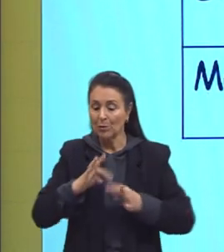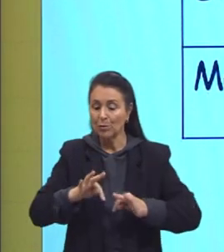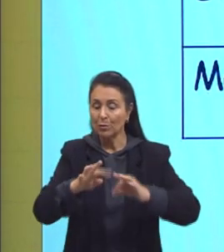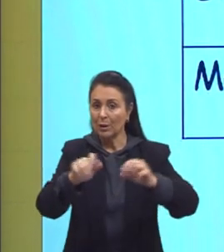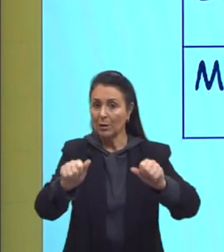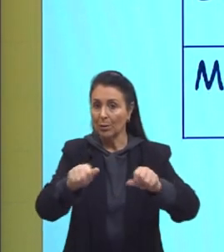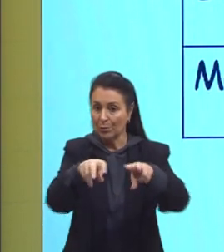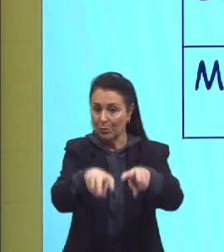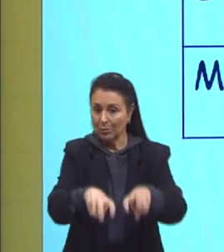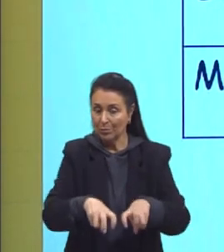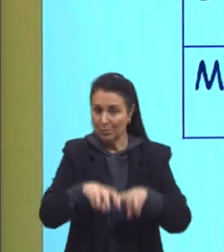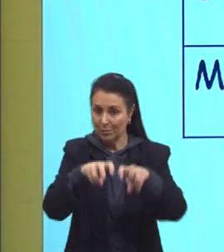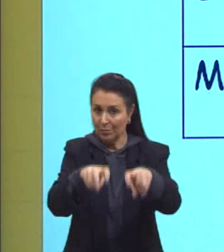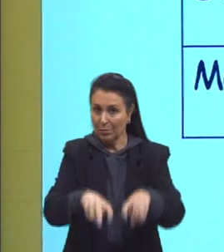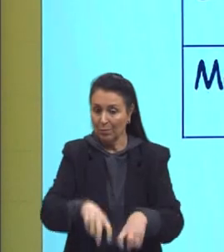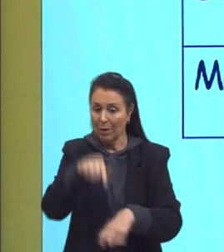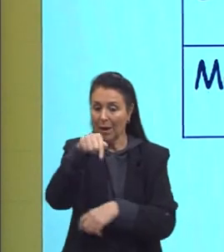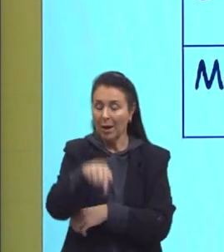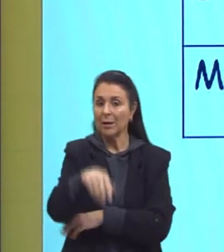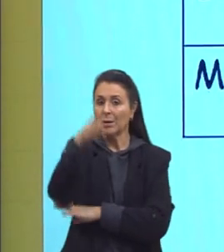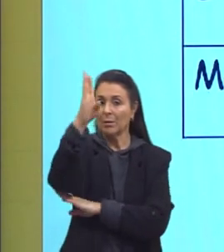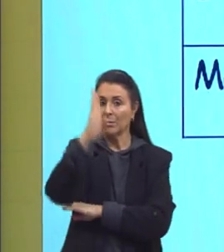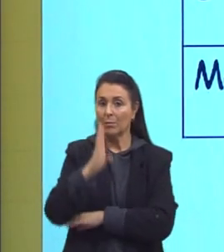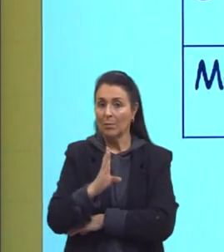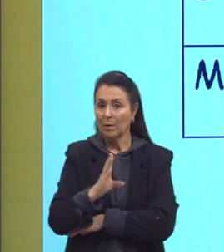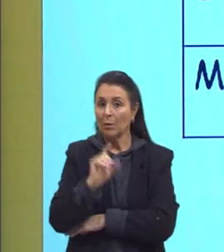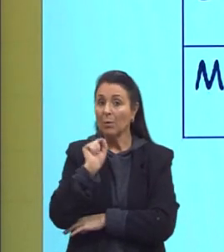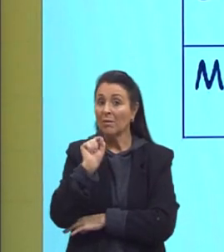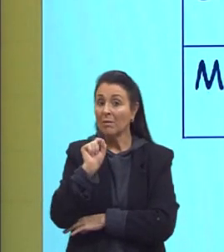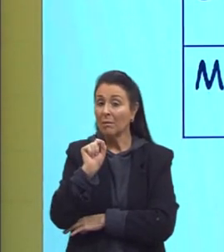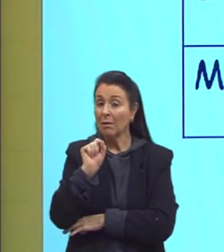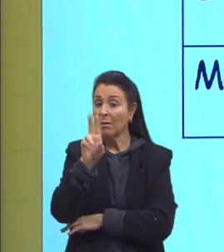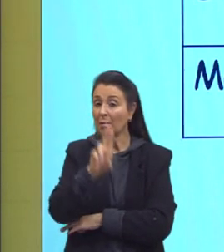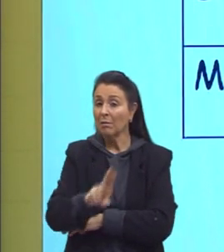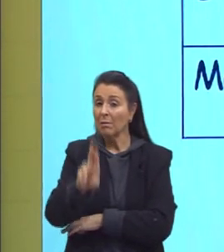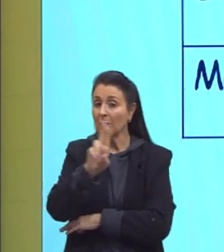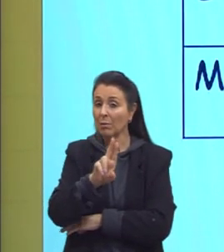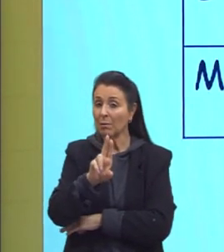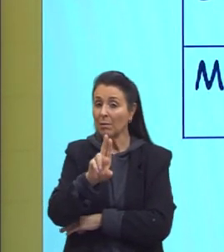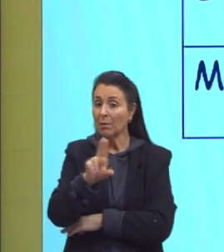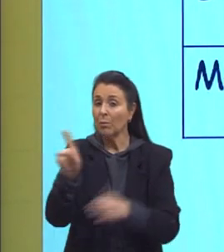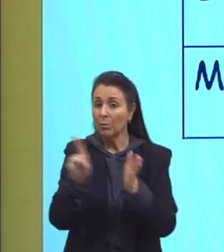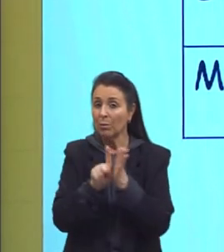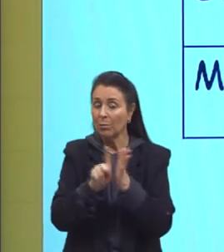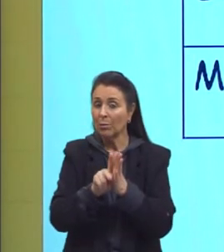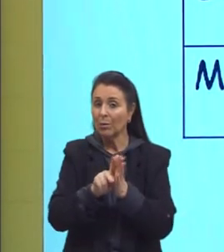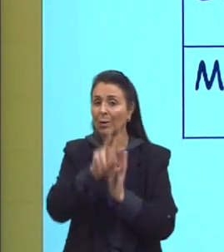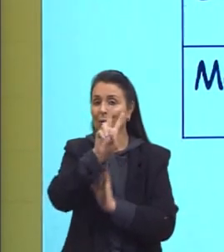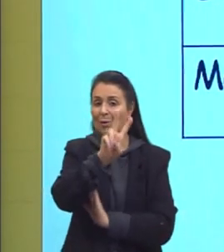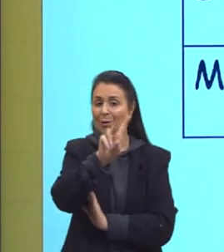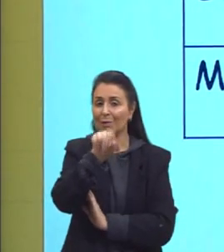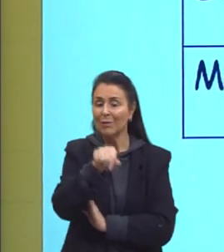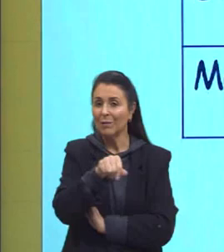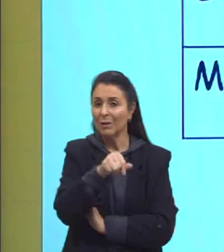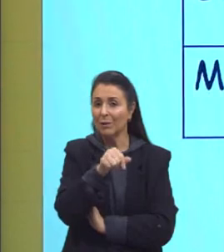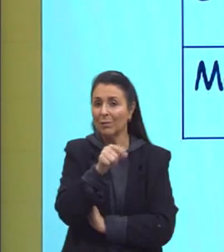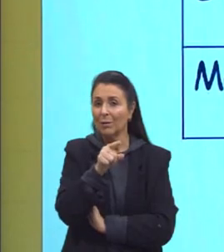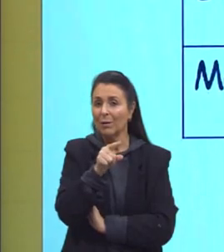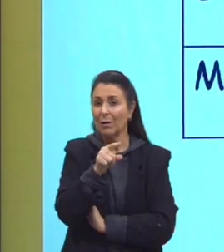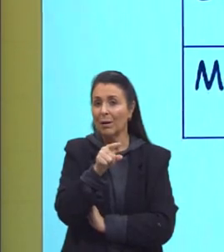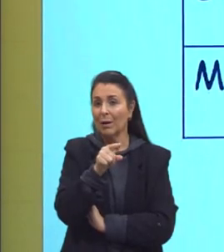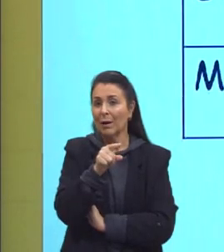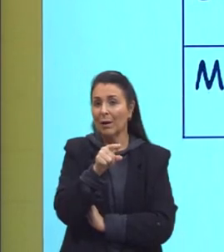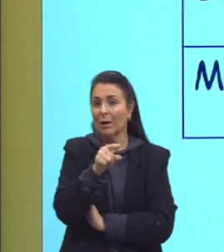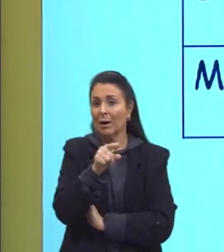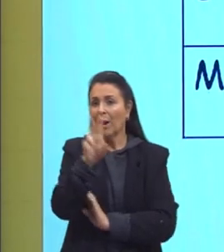agrícolas, agricultáveis que a gente tem, tá na mão de apenas 1,2% da população. Isso quer dizer são muito poucas